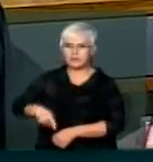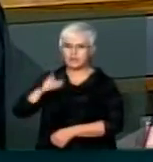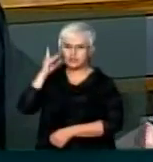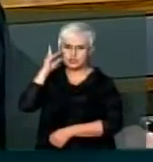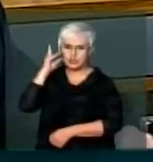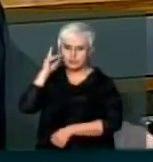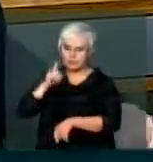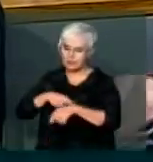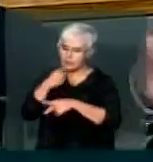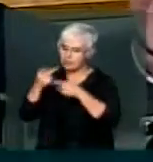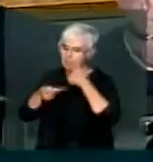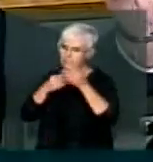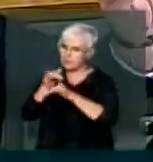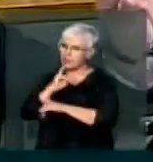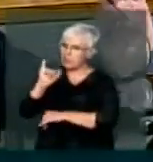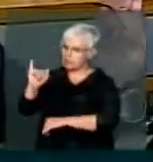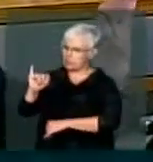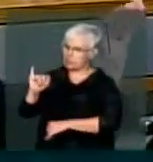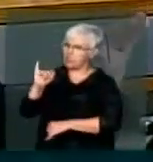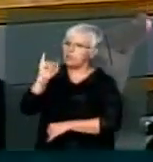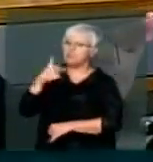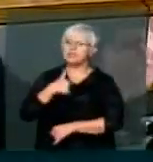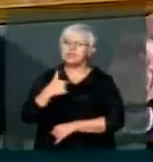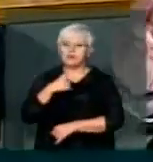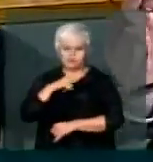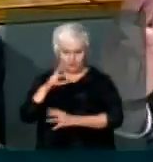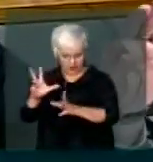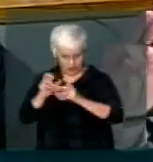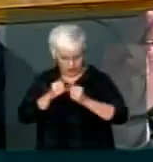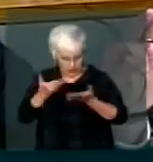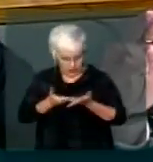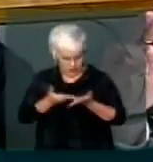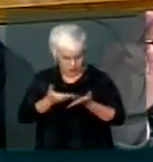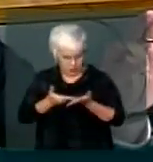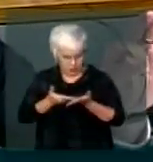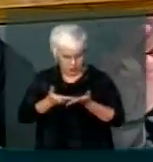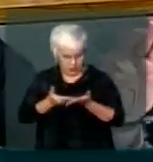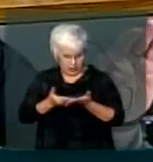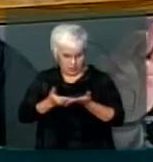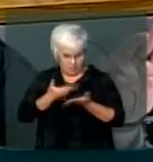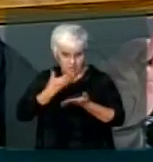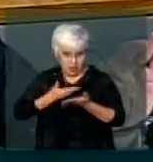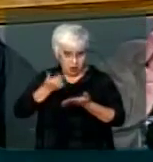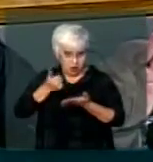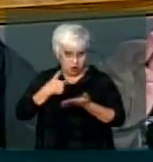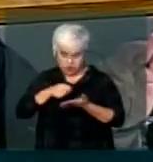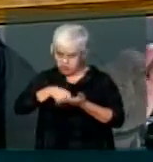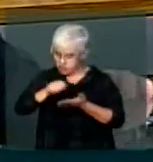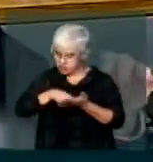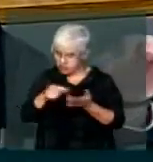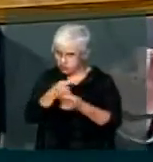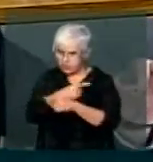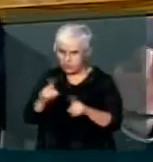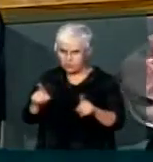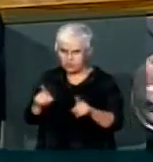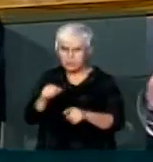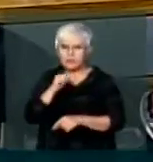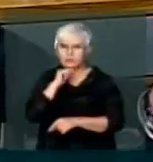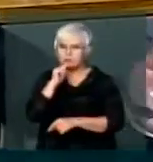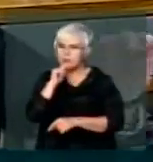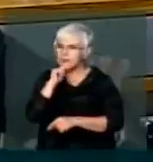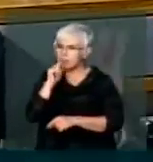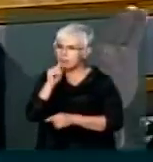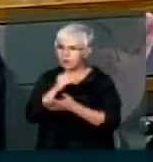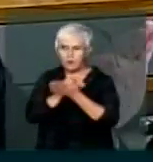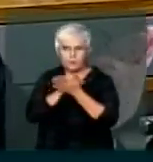Dilma ao dizer se eu tivesse recebido aqui uma coisa mais completa eu não teria assinado isso ninguém inaugurou esta fase da